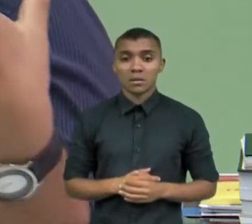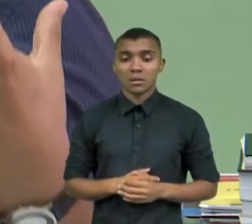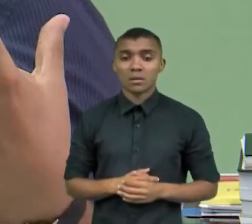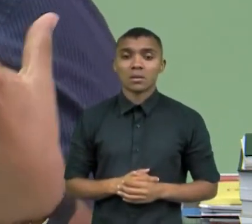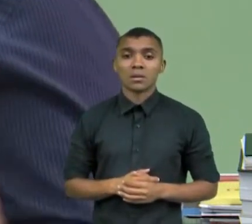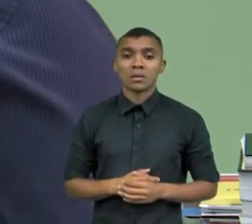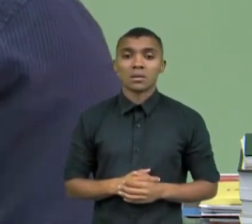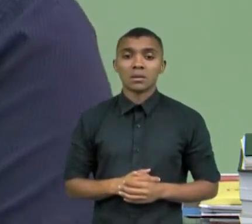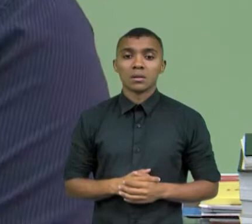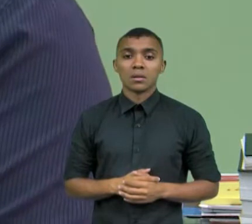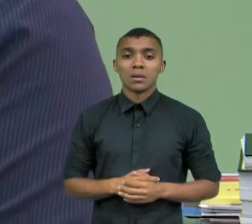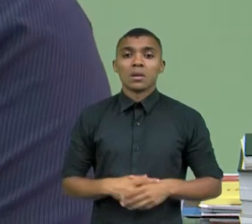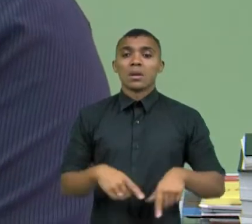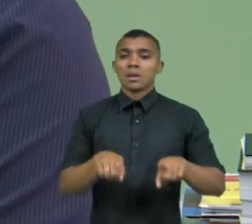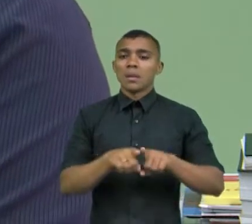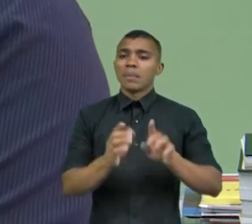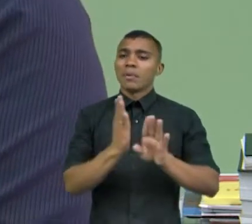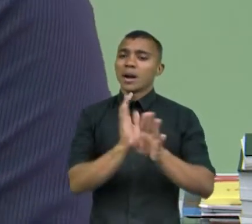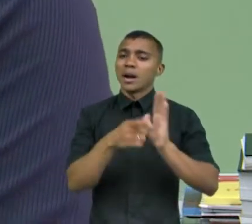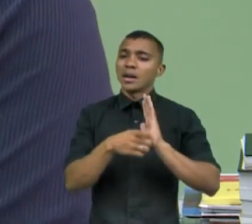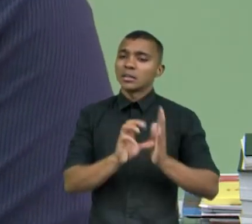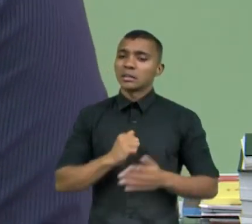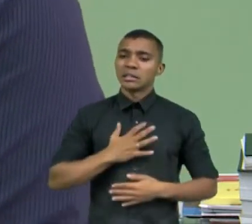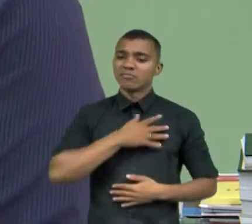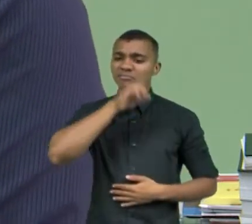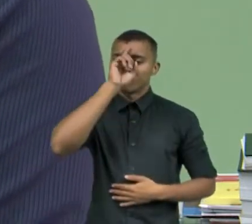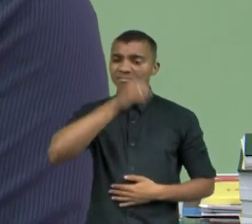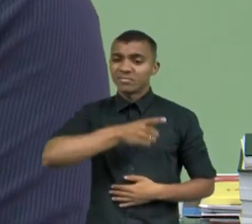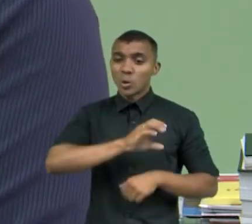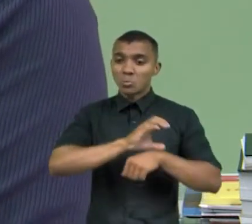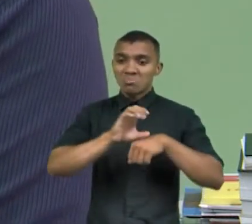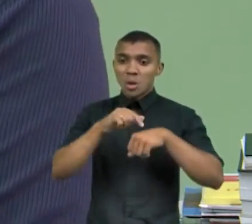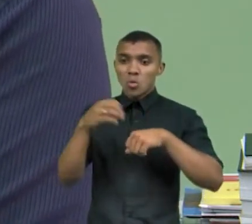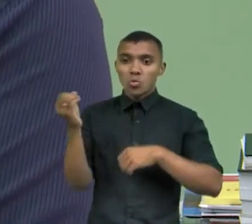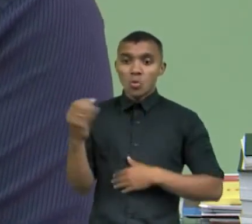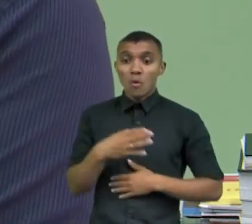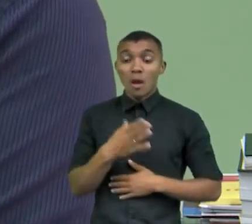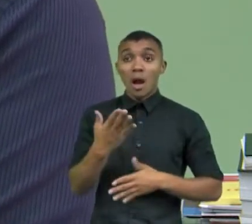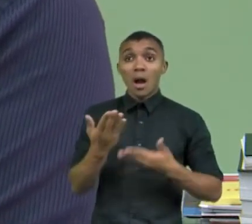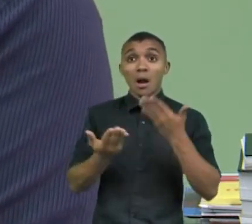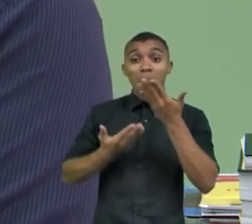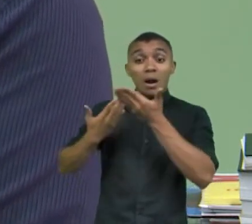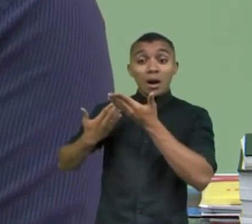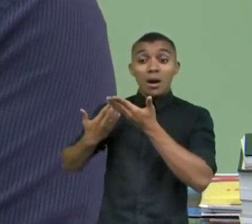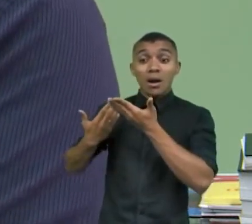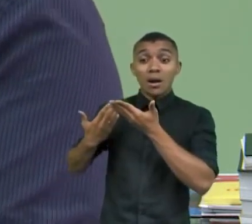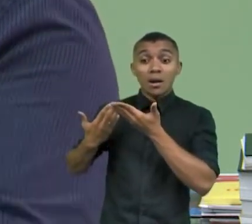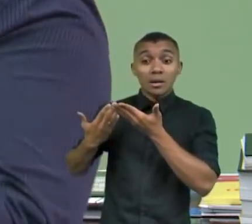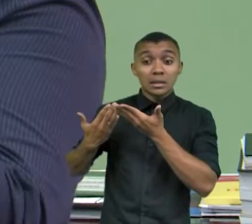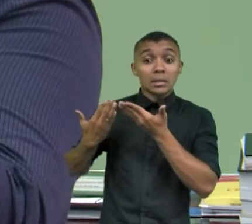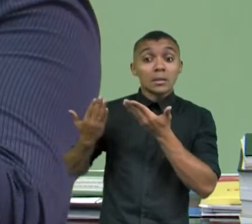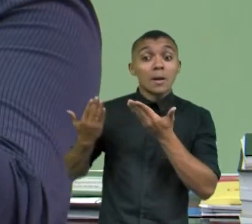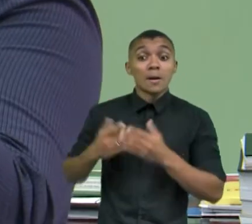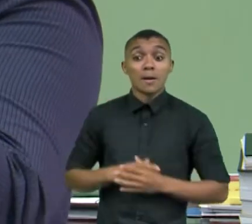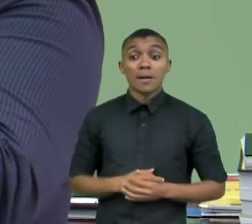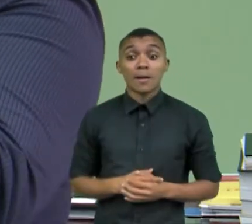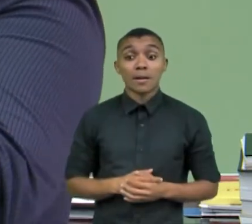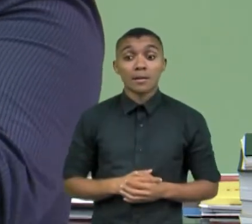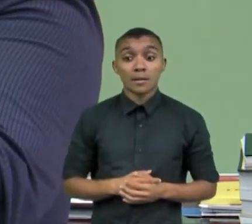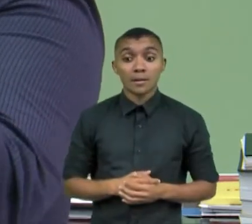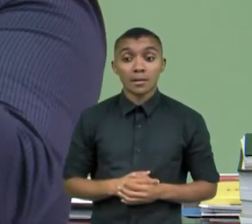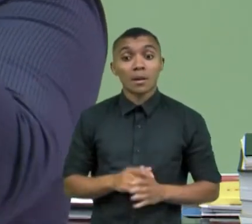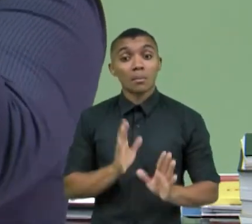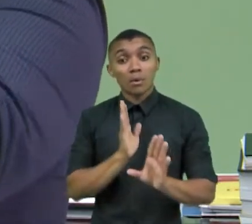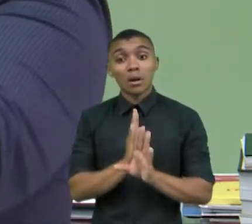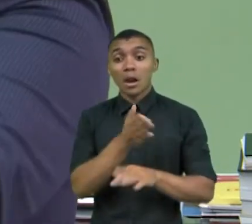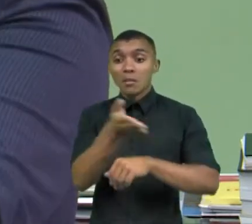forças da ditadura. Mas foi o que foi possível fazer. Cabe a essa turma, focando na necessidade de melhorar essa